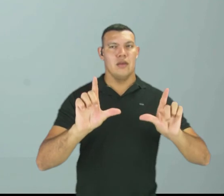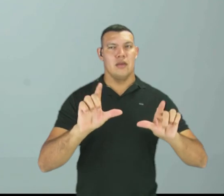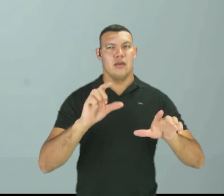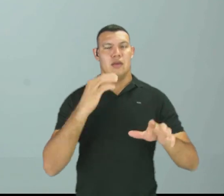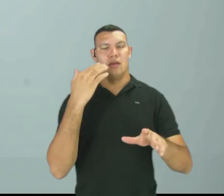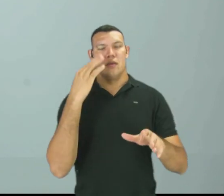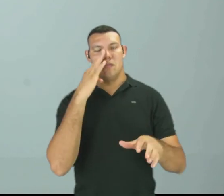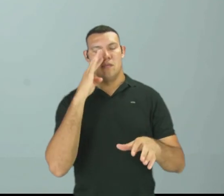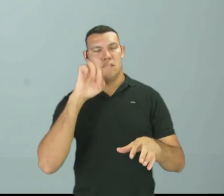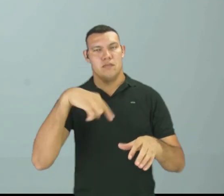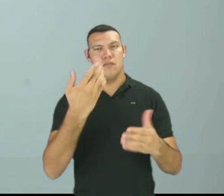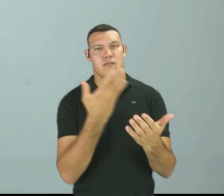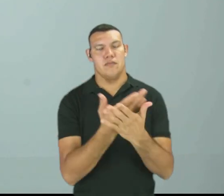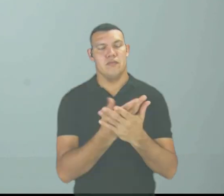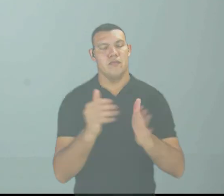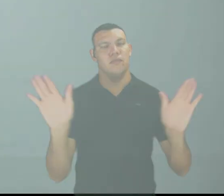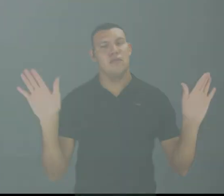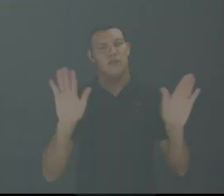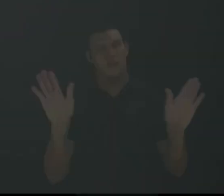próxima e tchau, tchau!